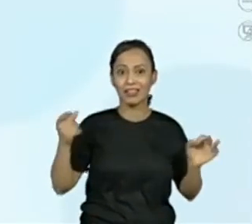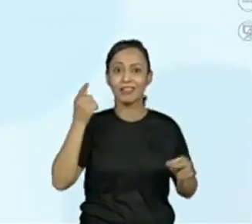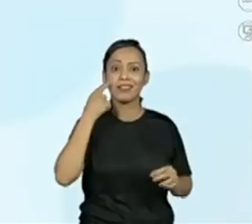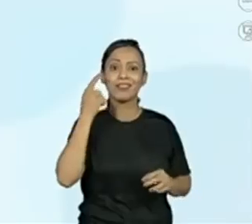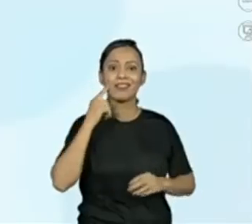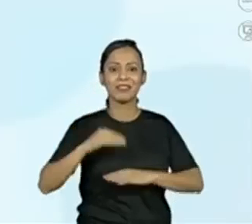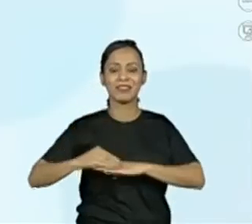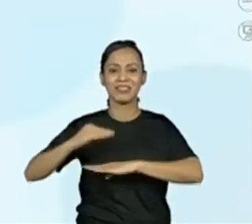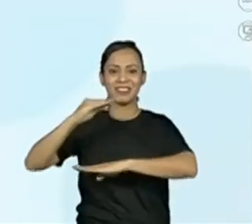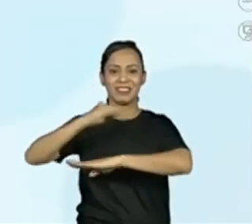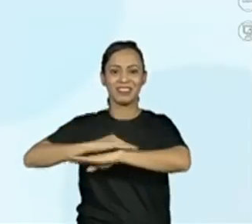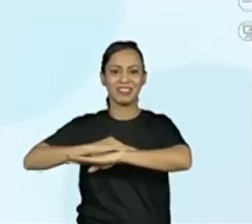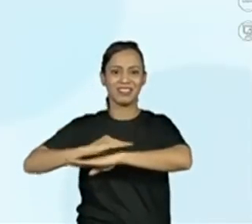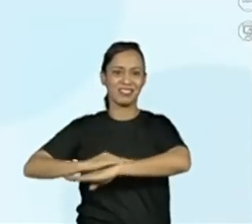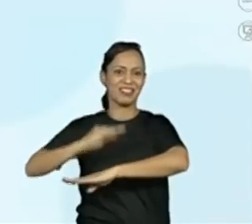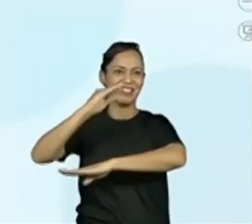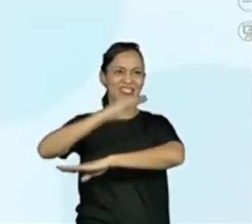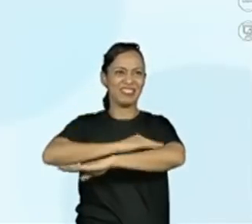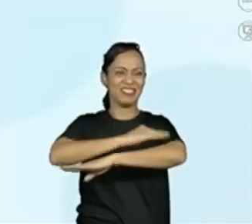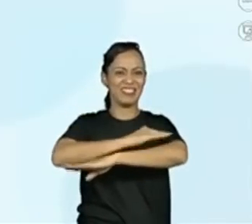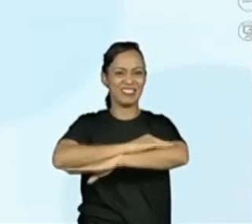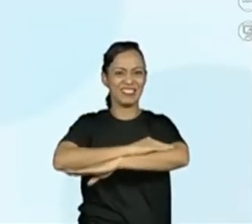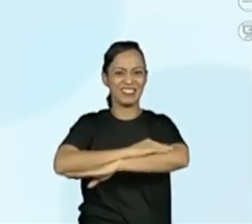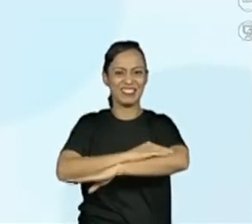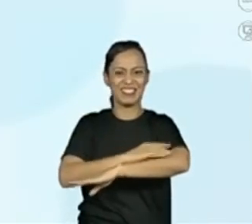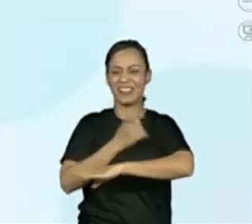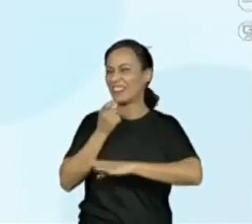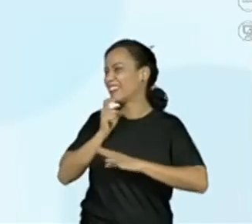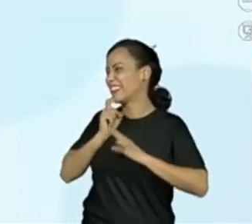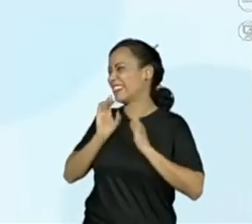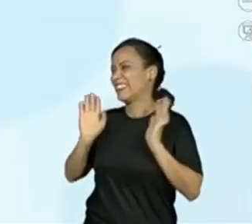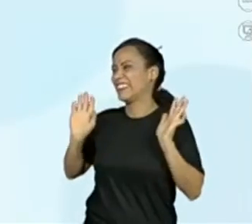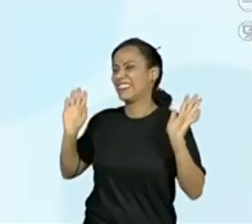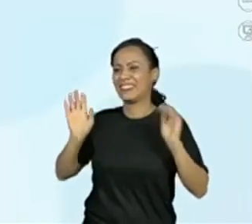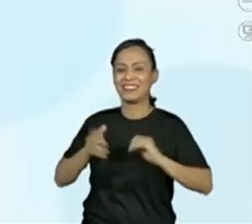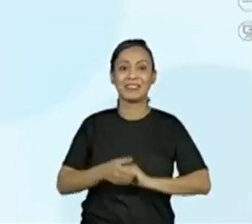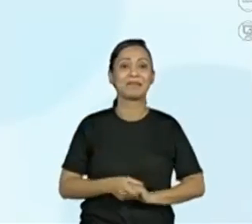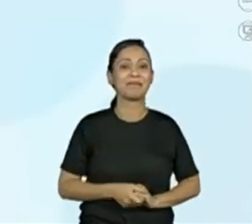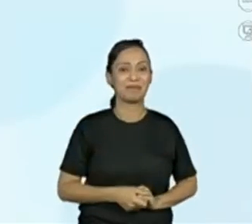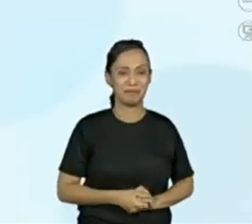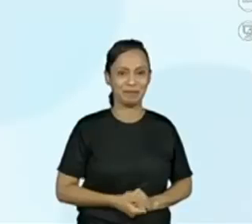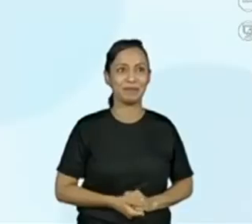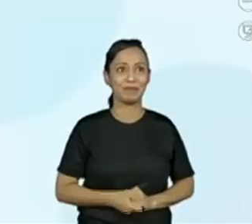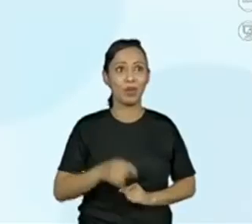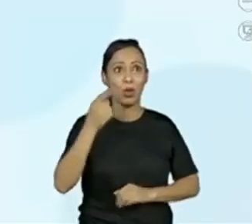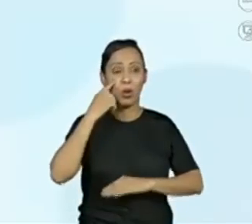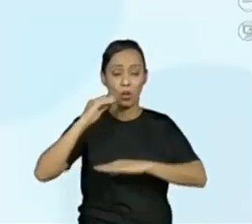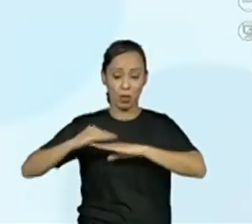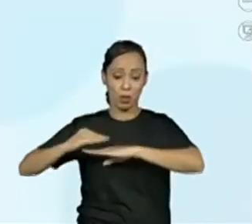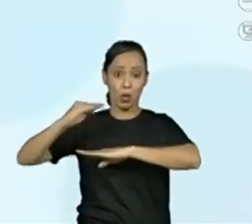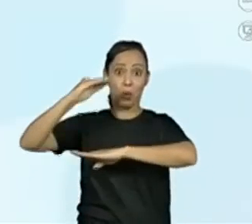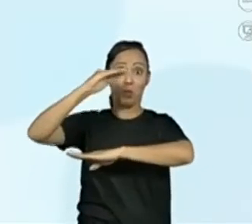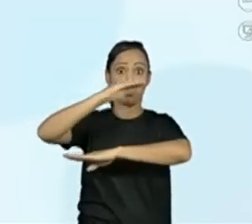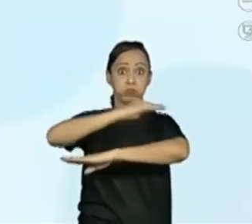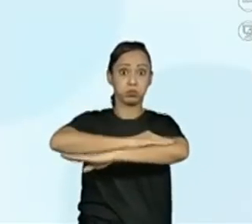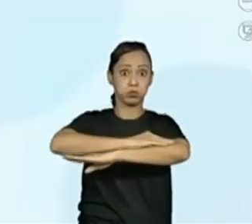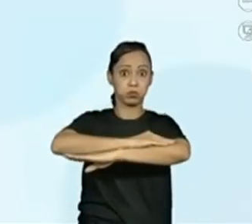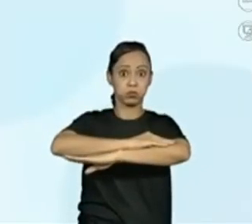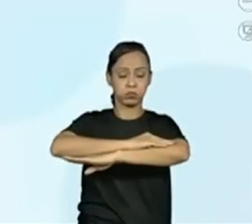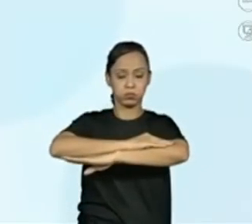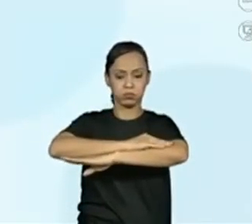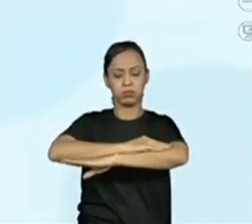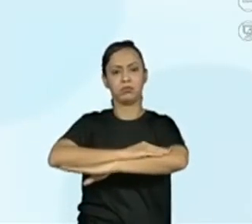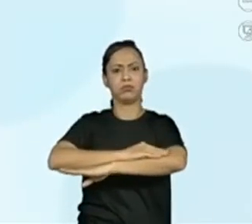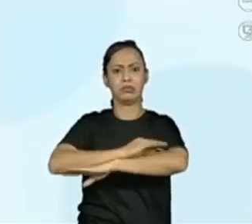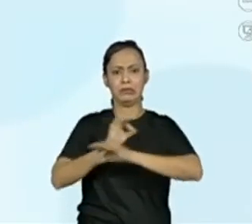sapo, nosso animal da aula, para... Olha só do ponto que ele pulou, gente. Do